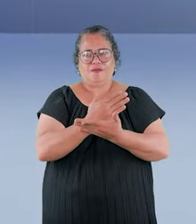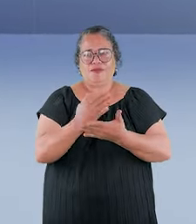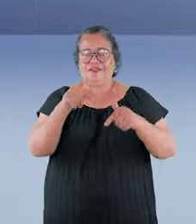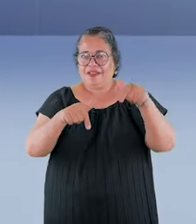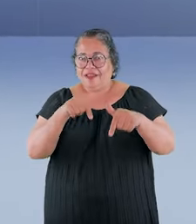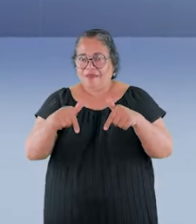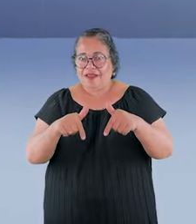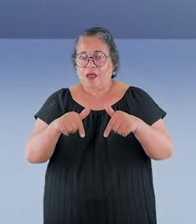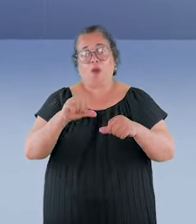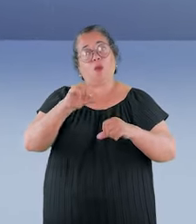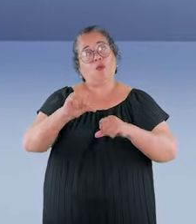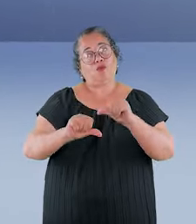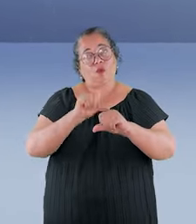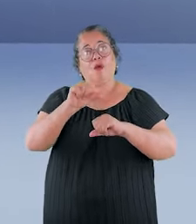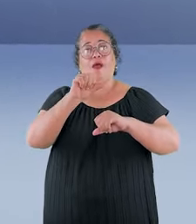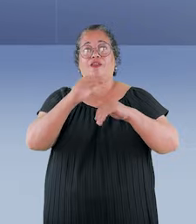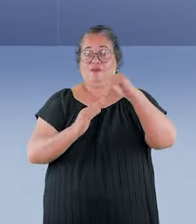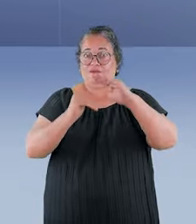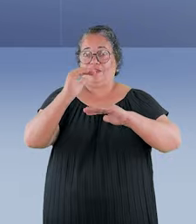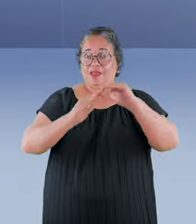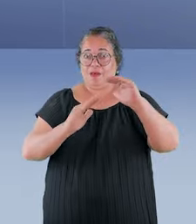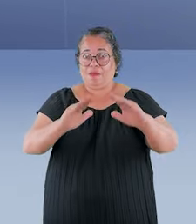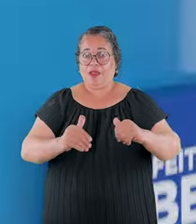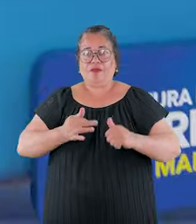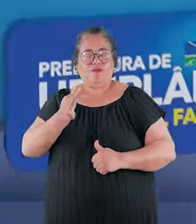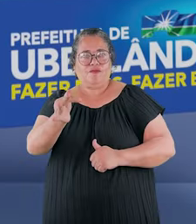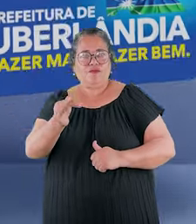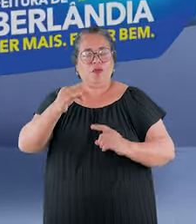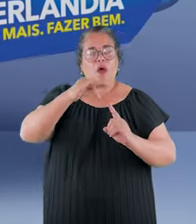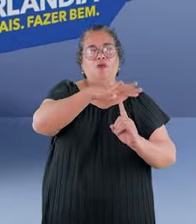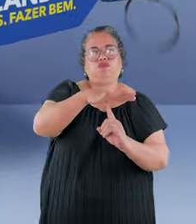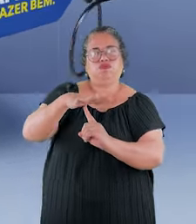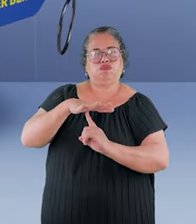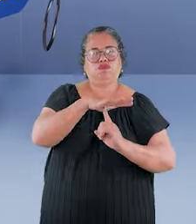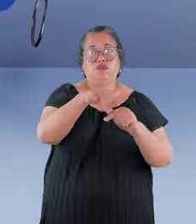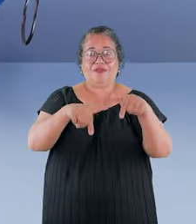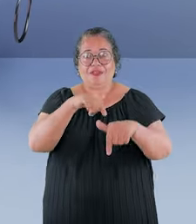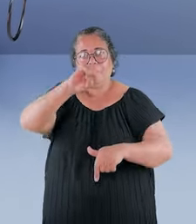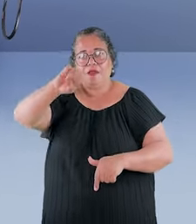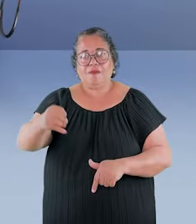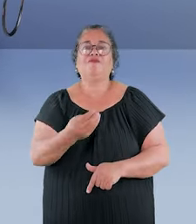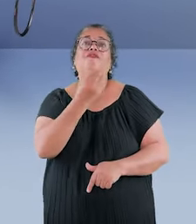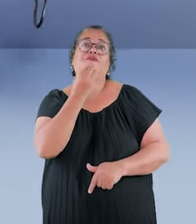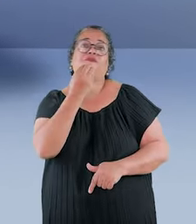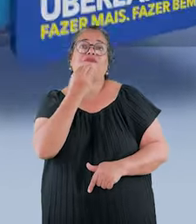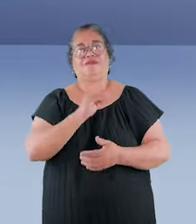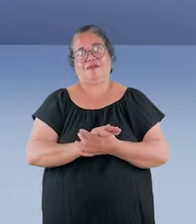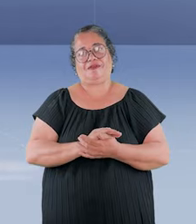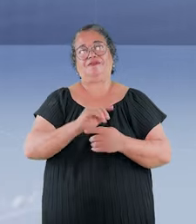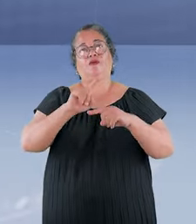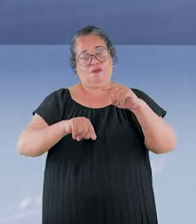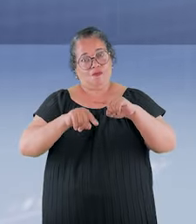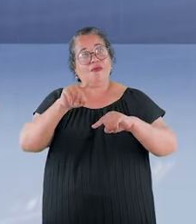começar a trabalhar ou mudar de área, melhorar na carreira? Vem pro Mega Ferão de Empregos e aproveita a chance.